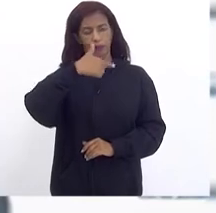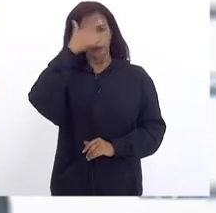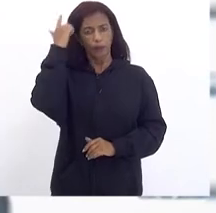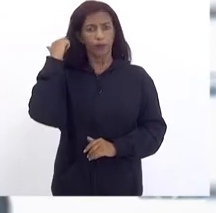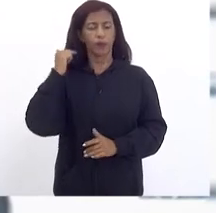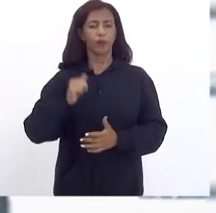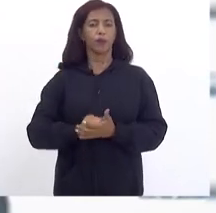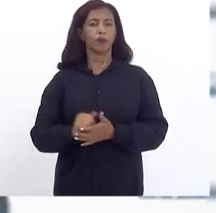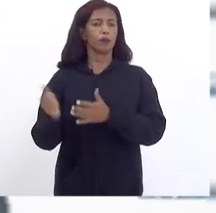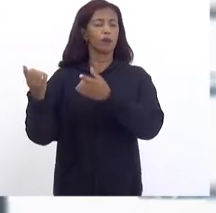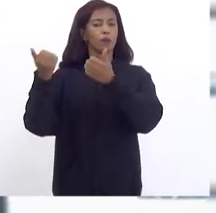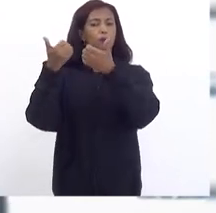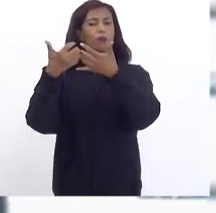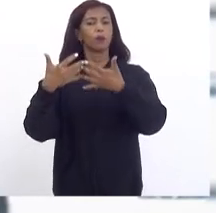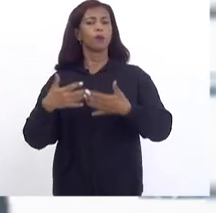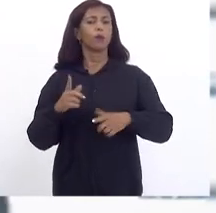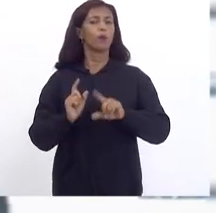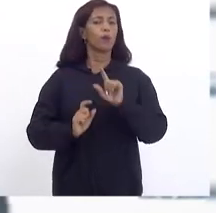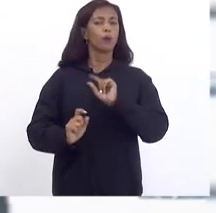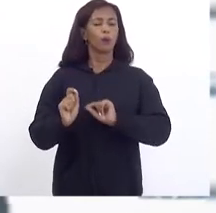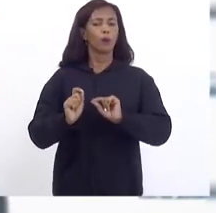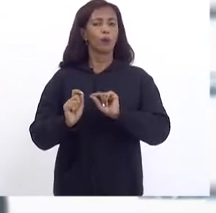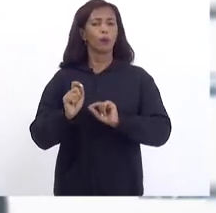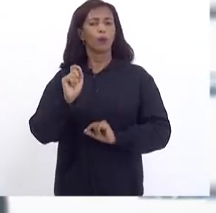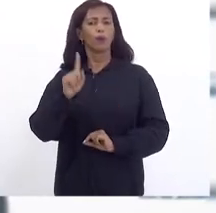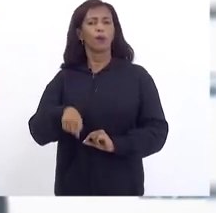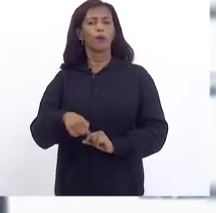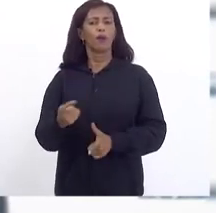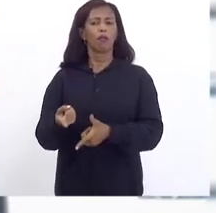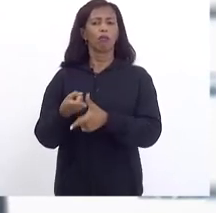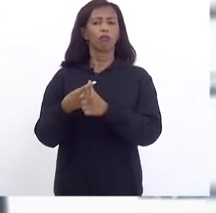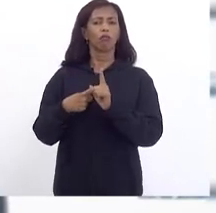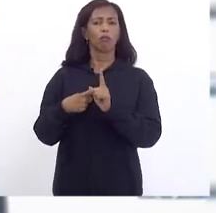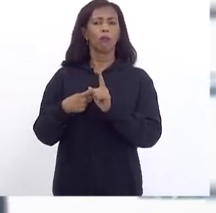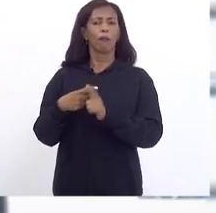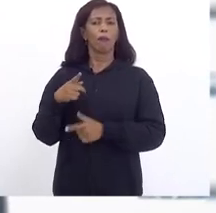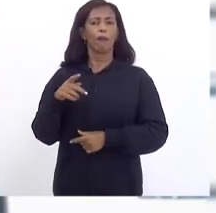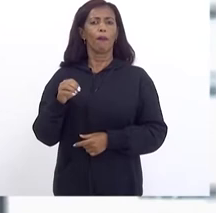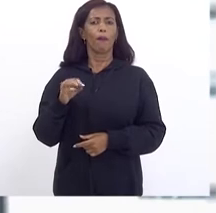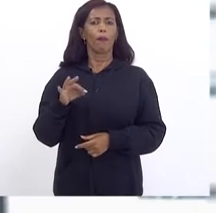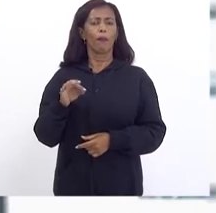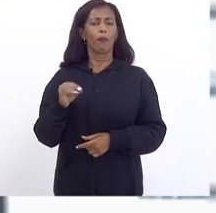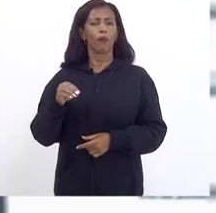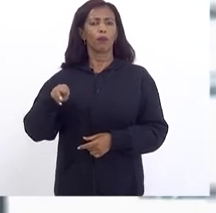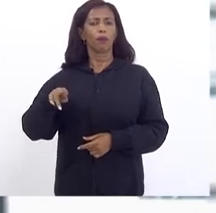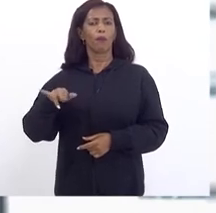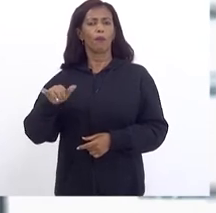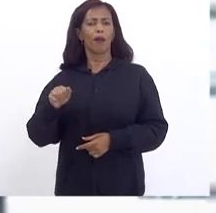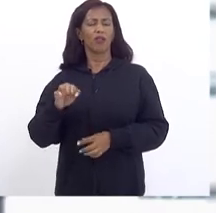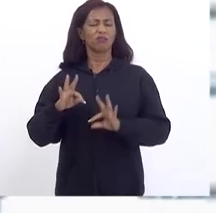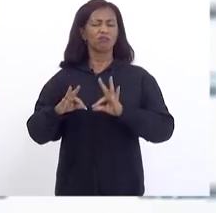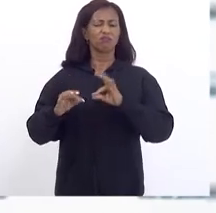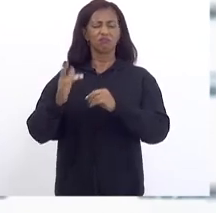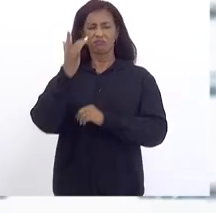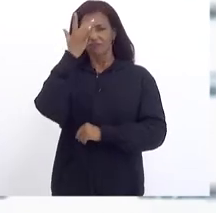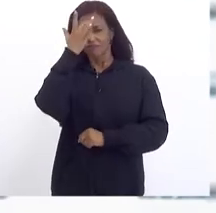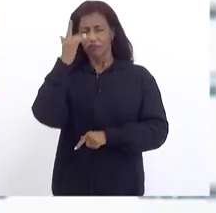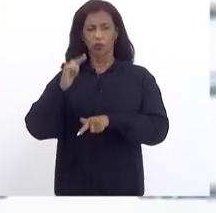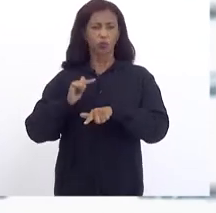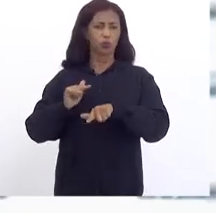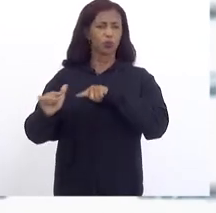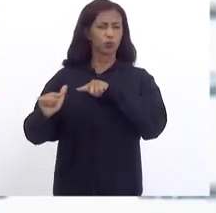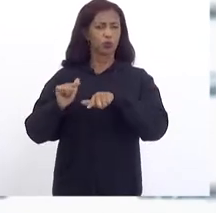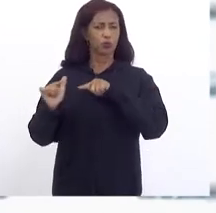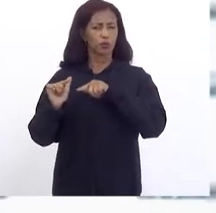Com a definição Do que é Devedor Quanto mais Isso vai facilitar Todo o trabalho Para que a gente